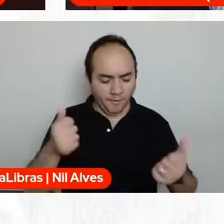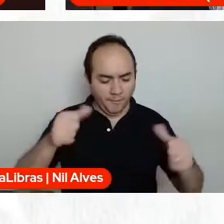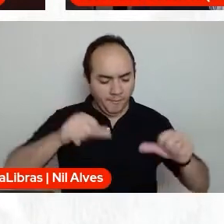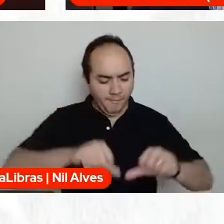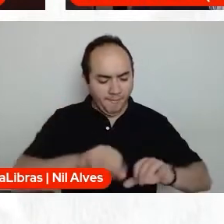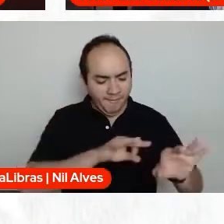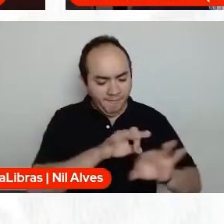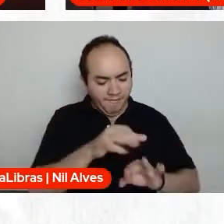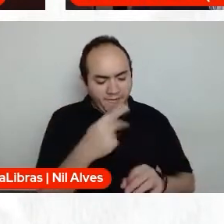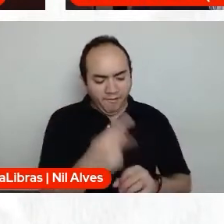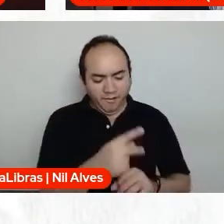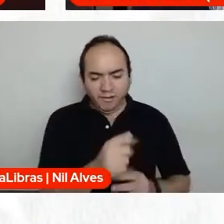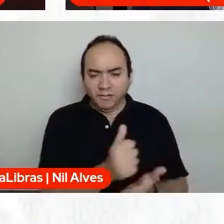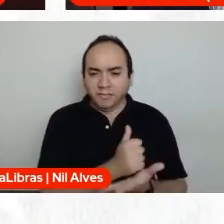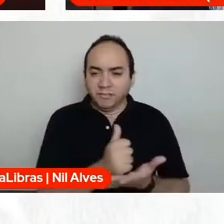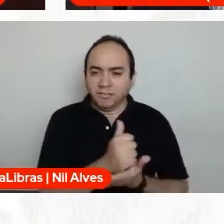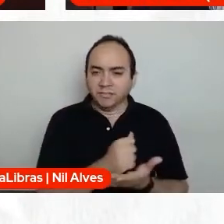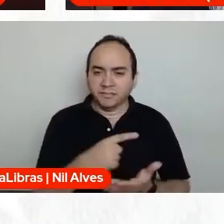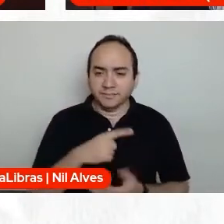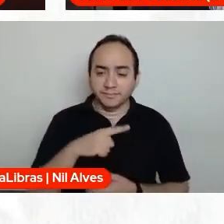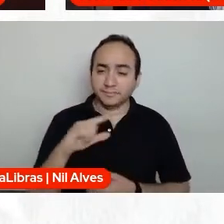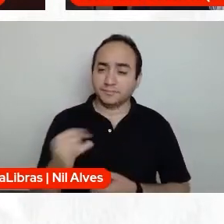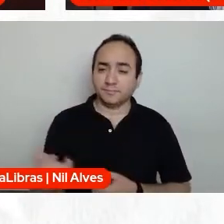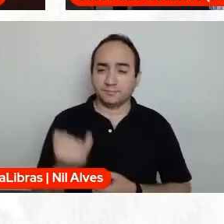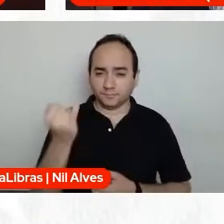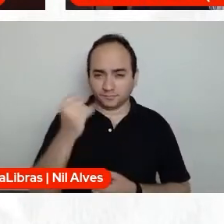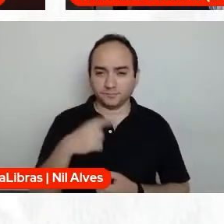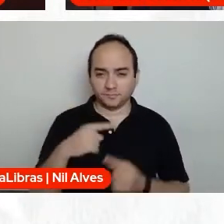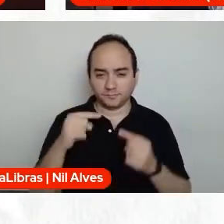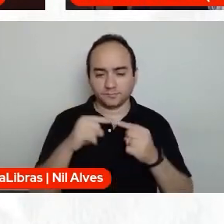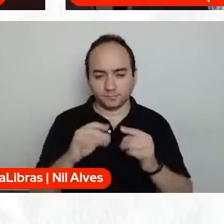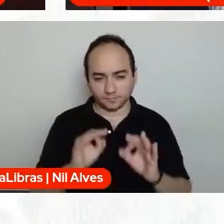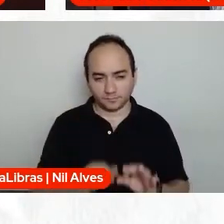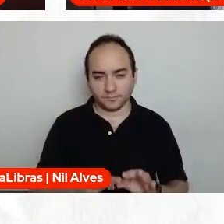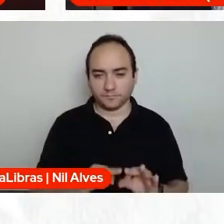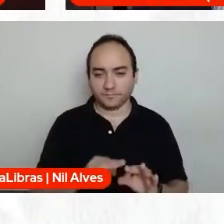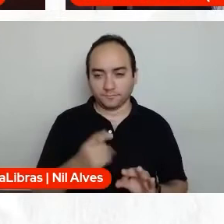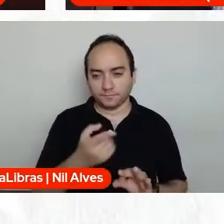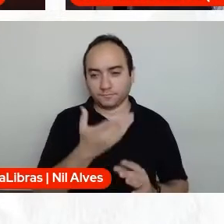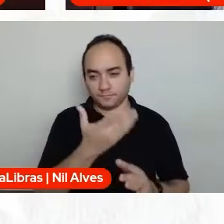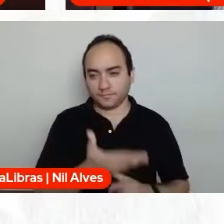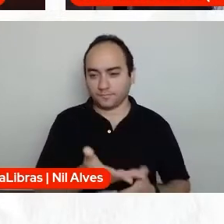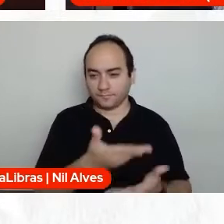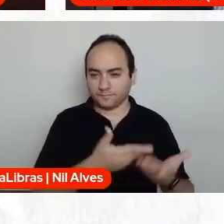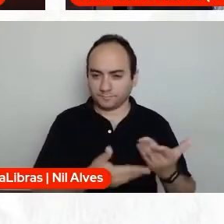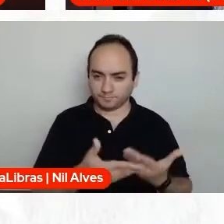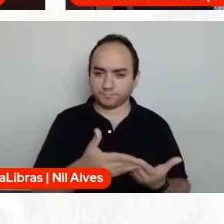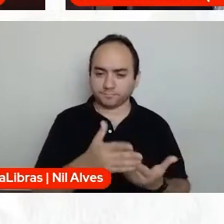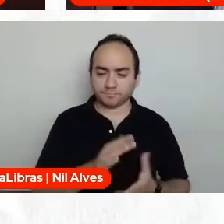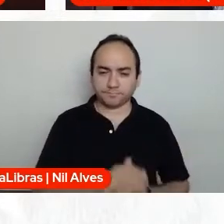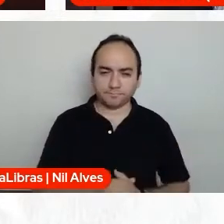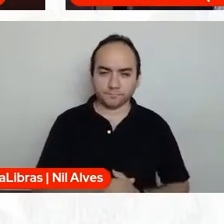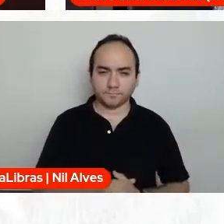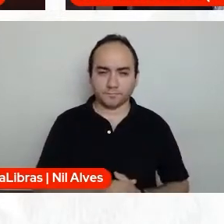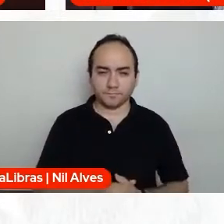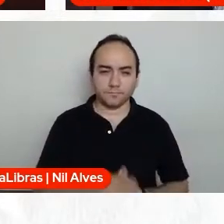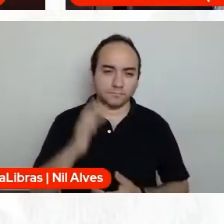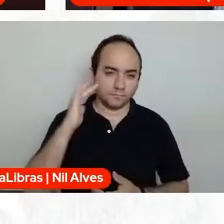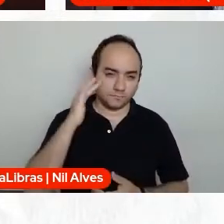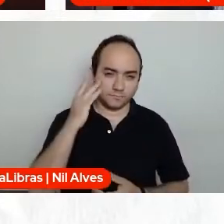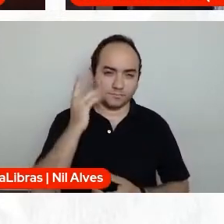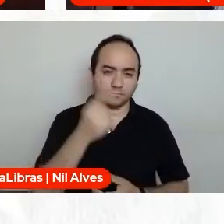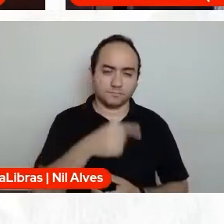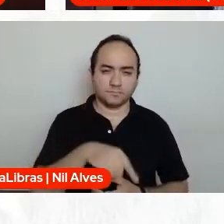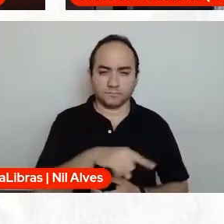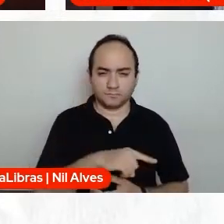fundamental. E é fundamental esses dedos e eles recebem bem. Eu acho que todo mundo, que vai,